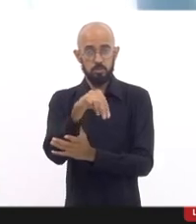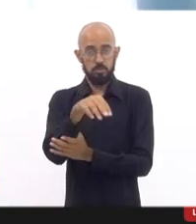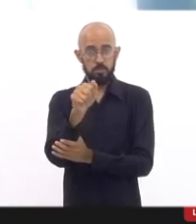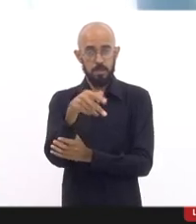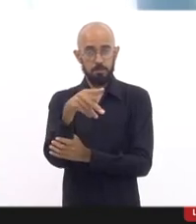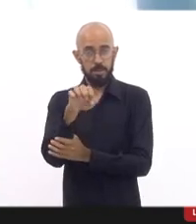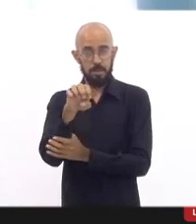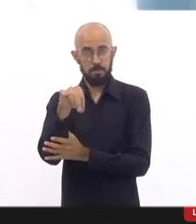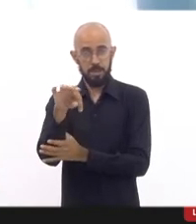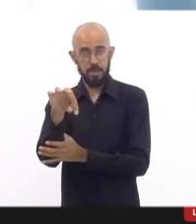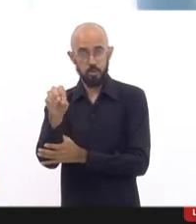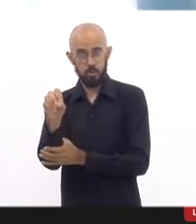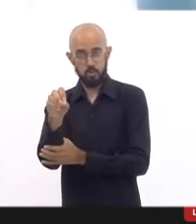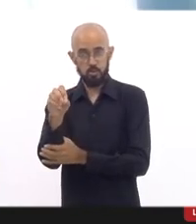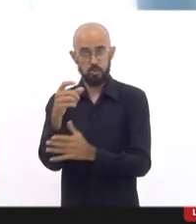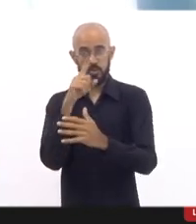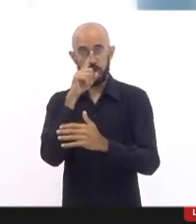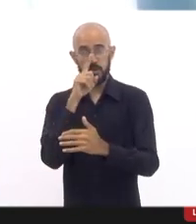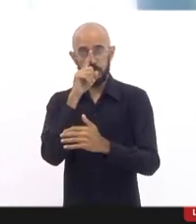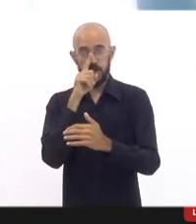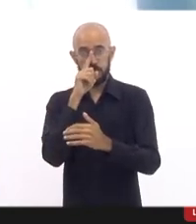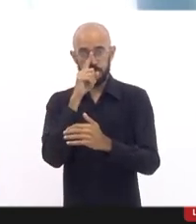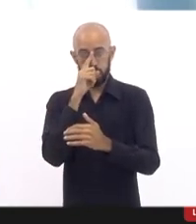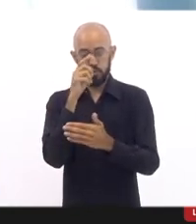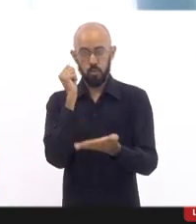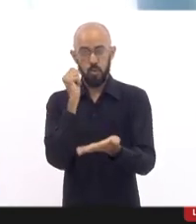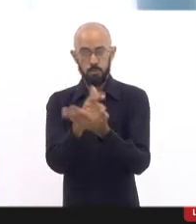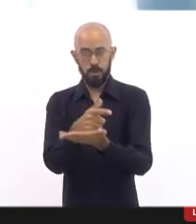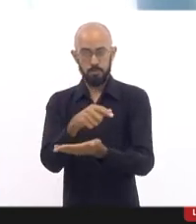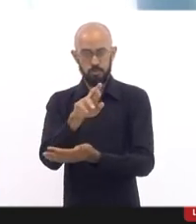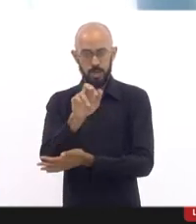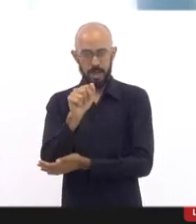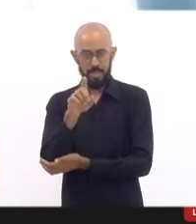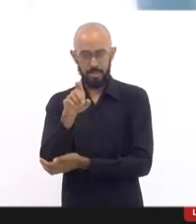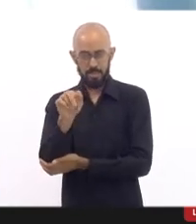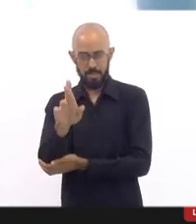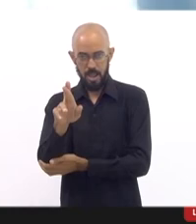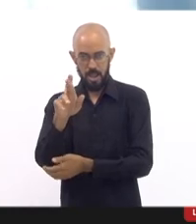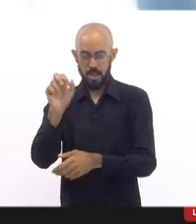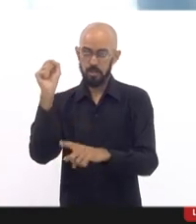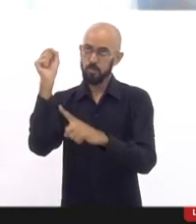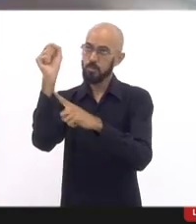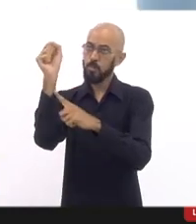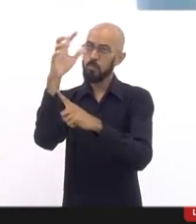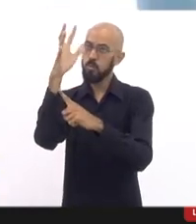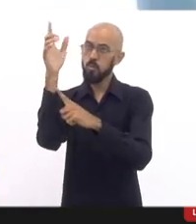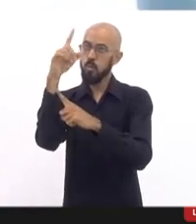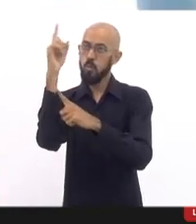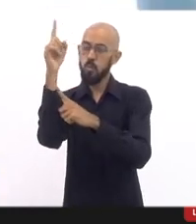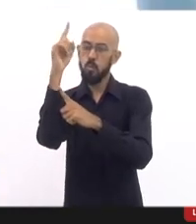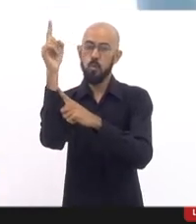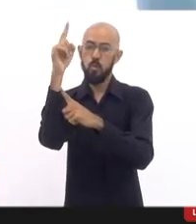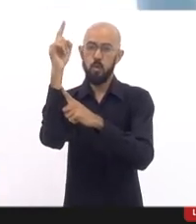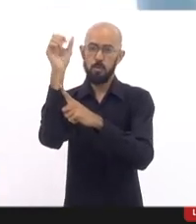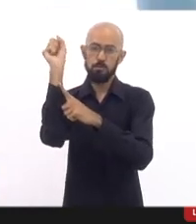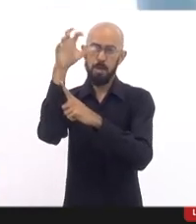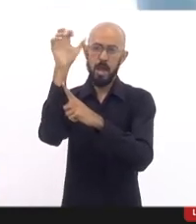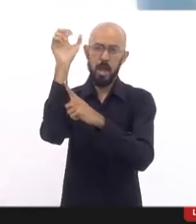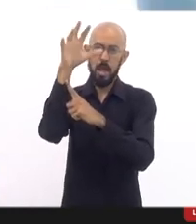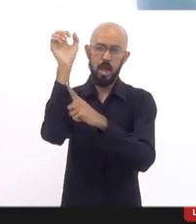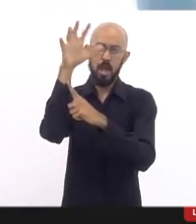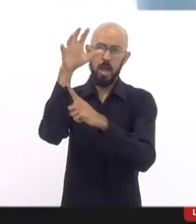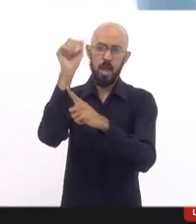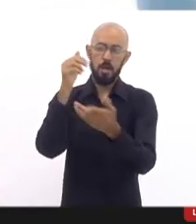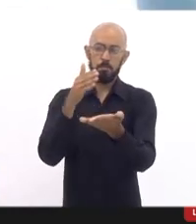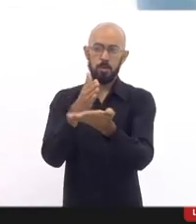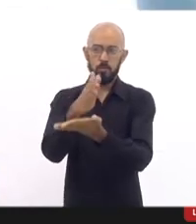os planos de contingência, compramos os radares, compramos as sirenes, aprovamos orçamentos e esses